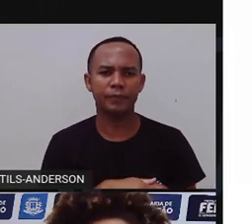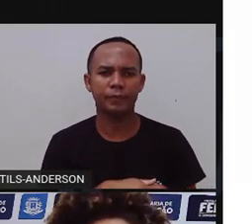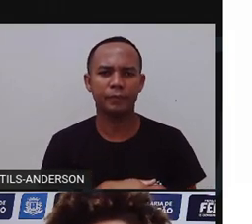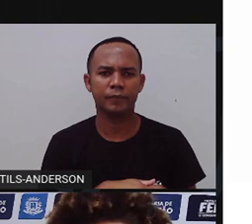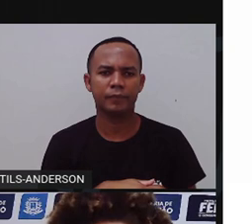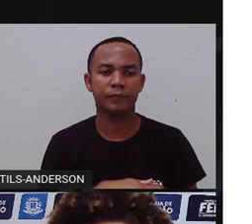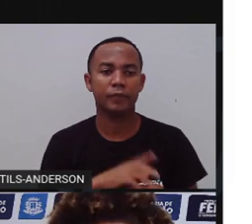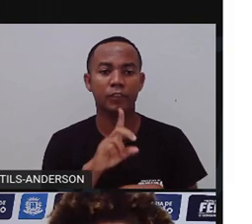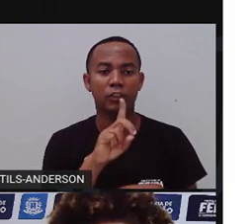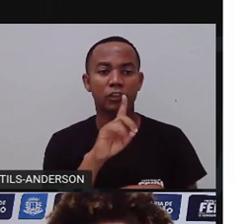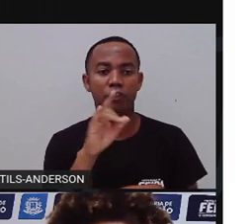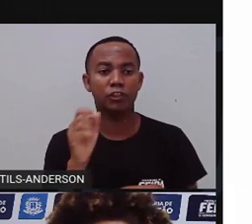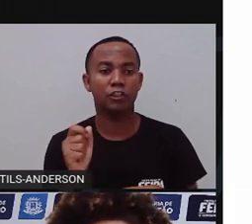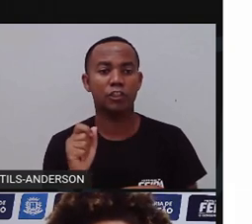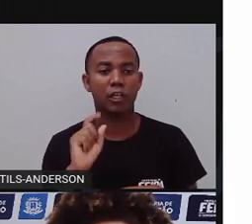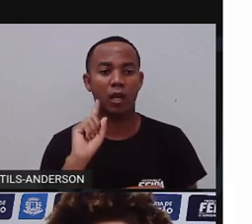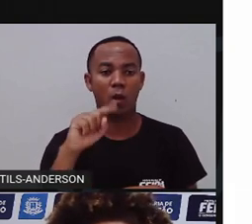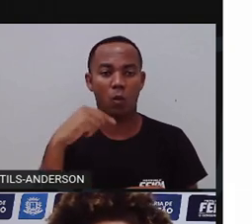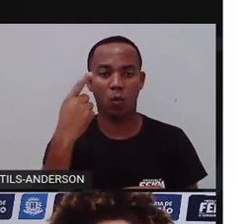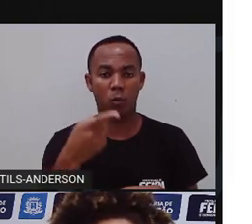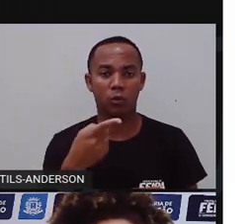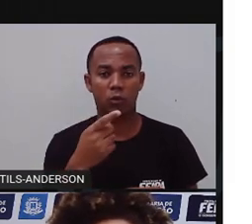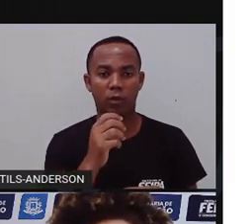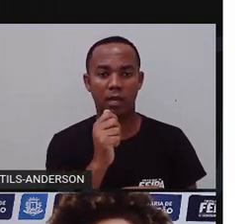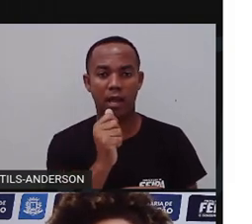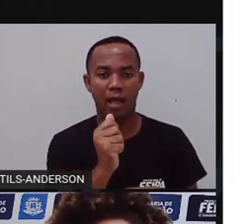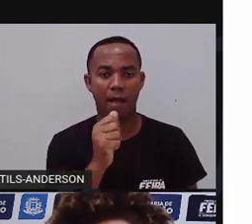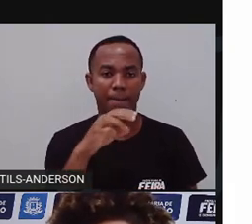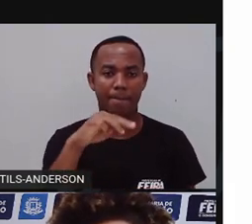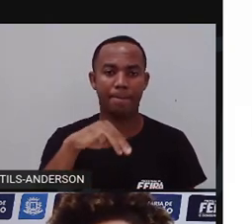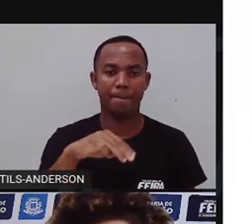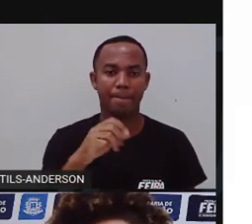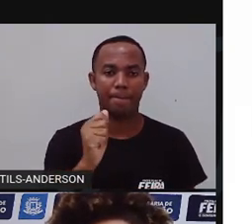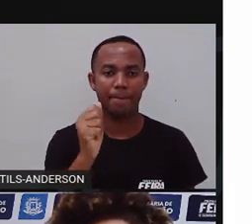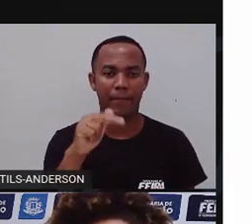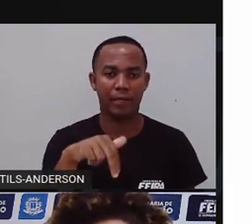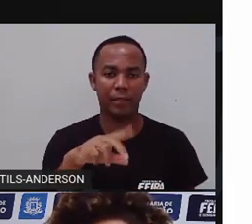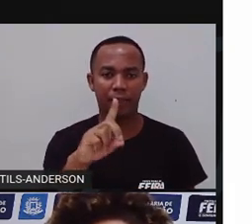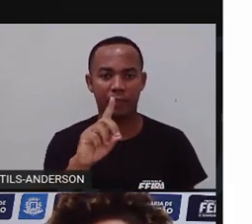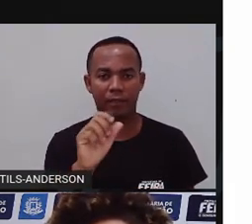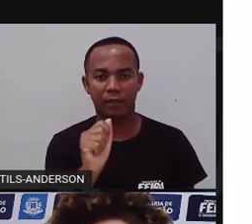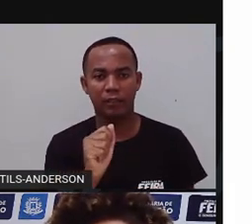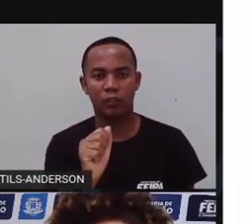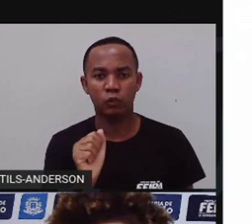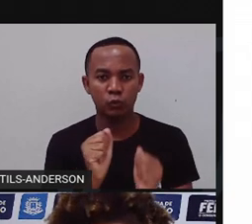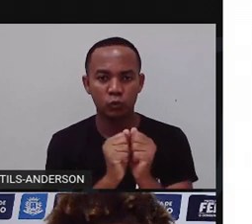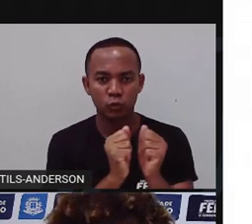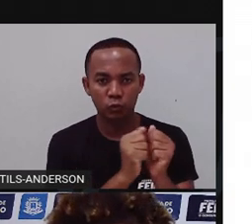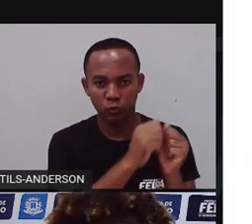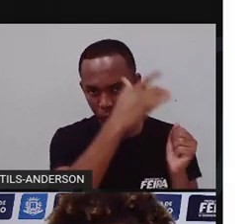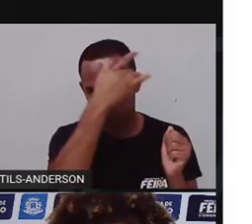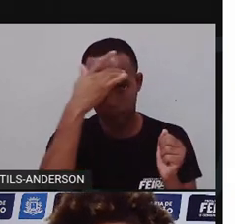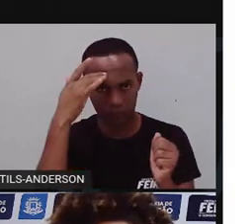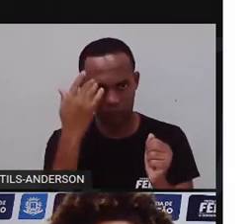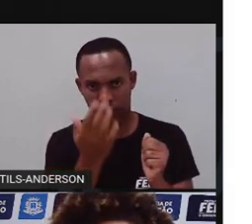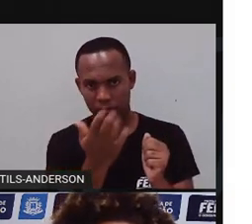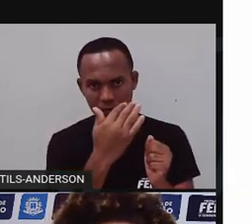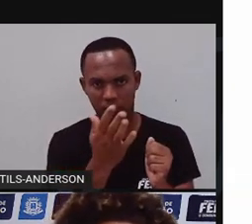No dia seguinte, Amanda juntou sua turma e foram conversar com o Sugismundo.